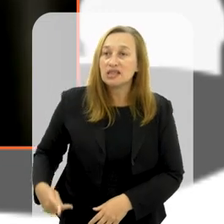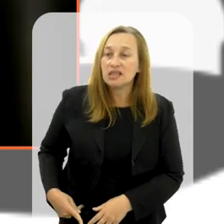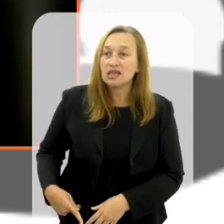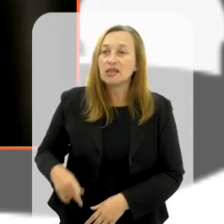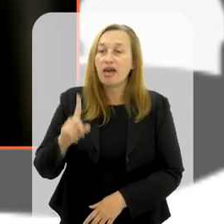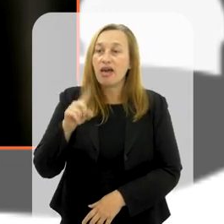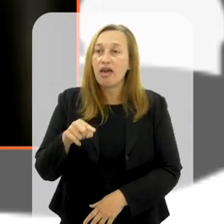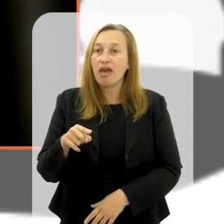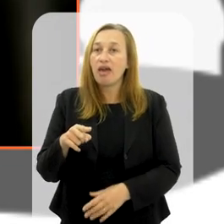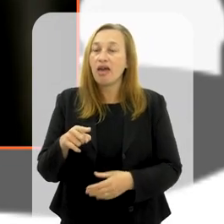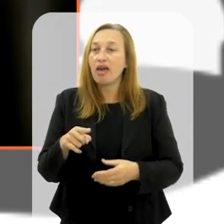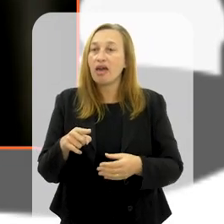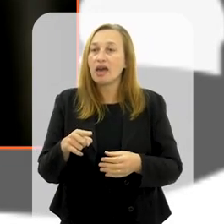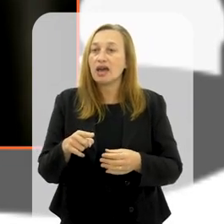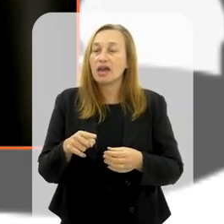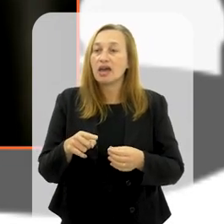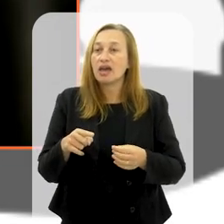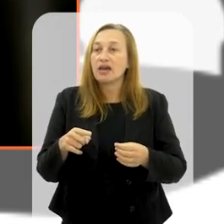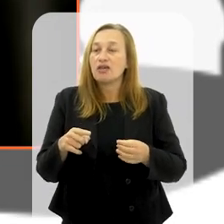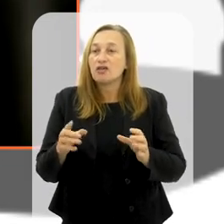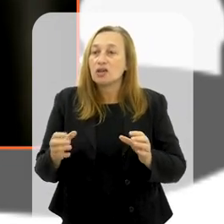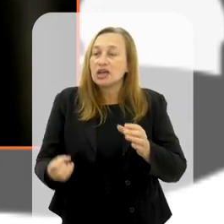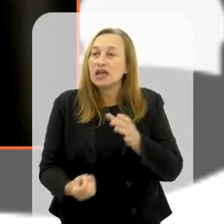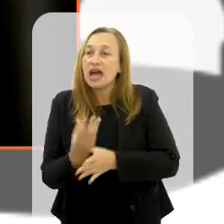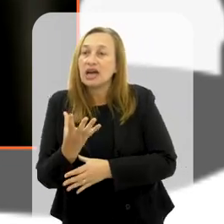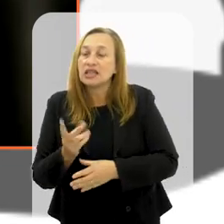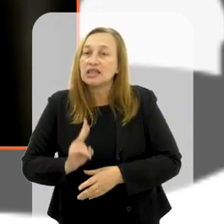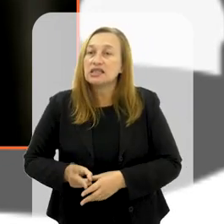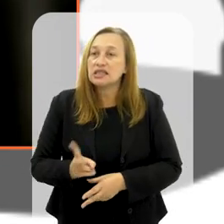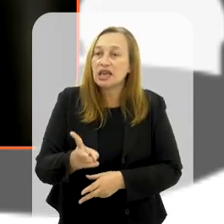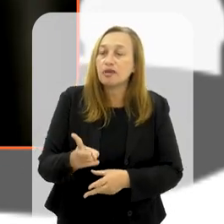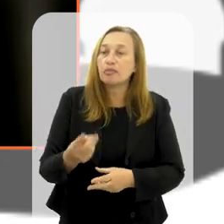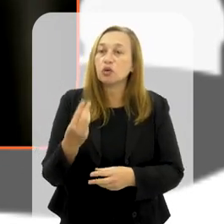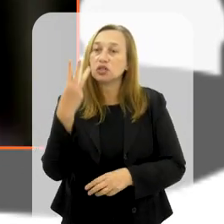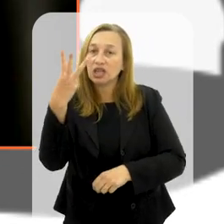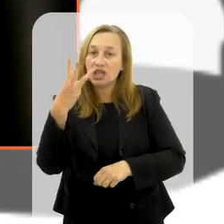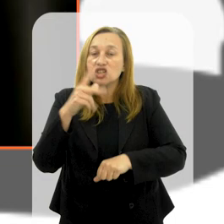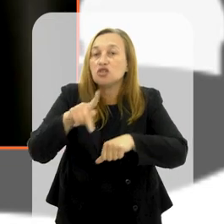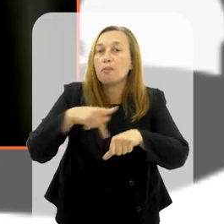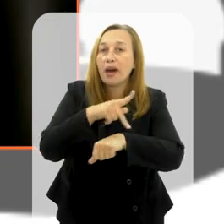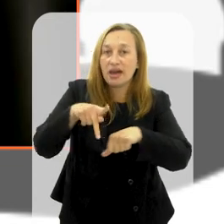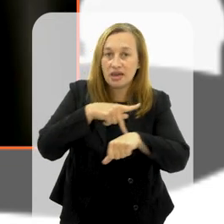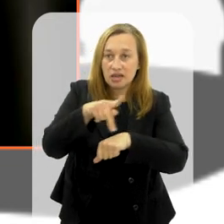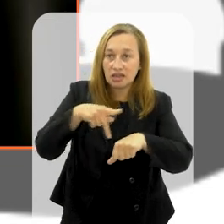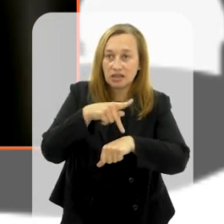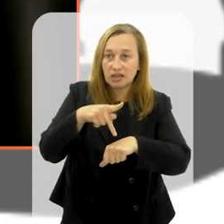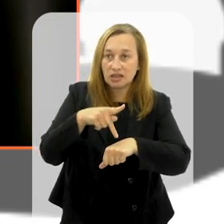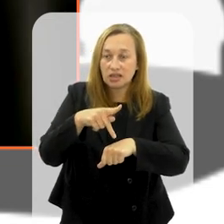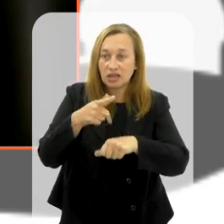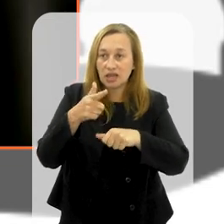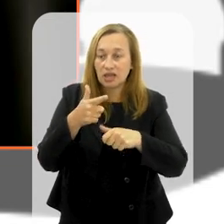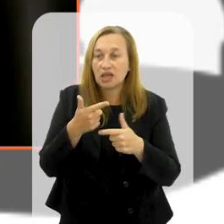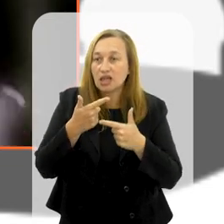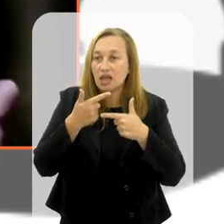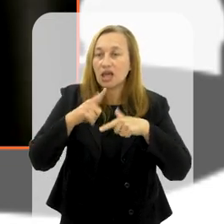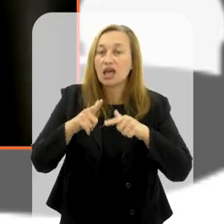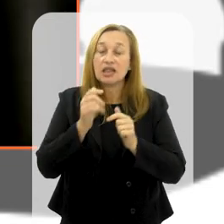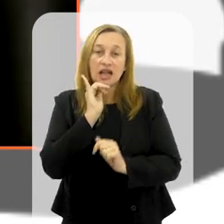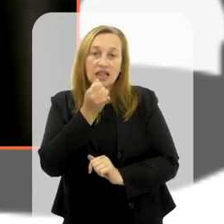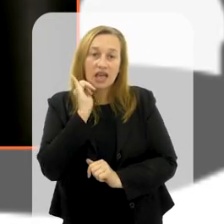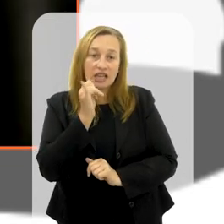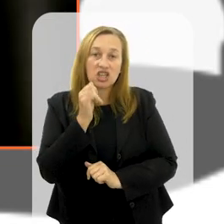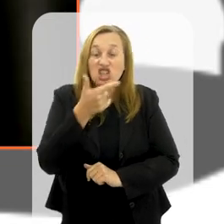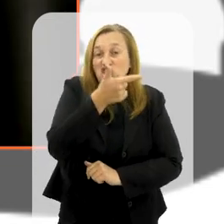é rotatória. E, ao mesmo tempo, formada sempre por três países, que no linguajar, na